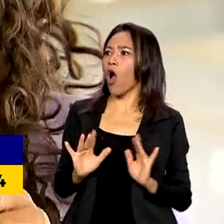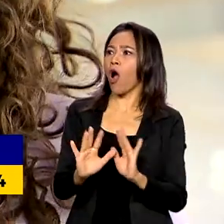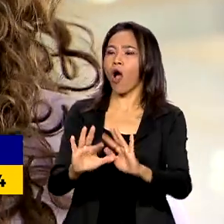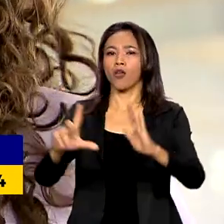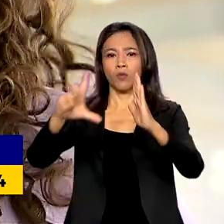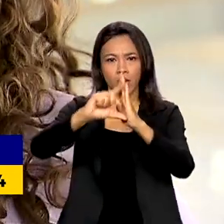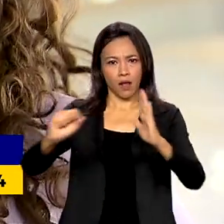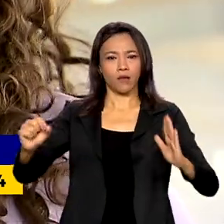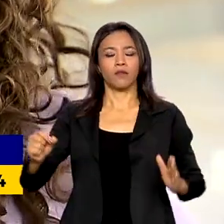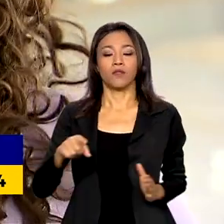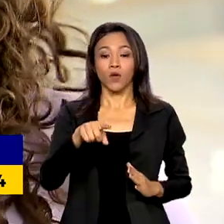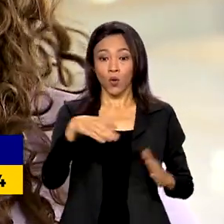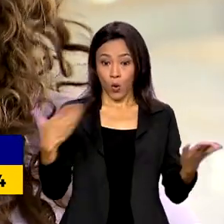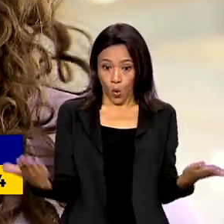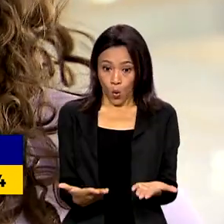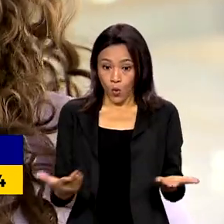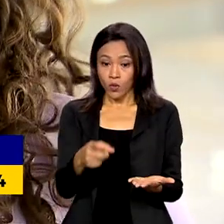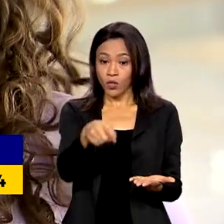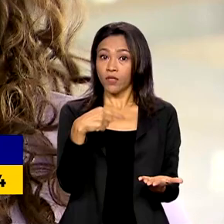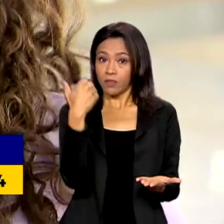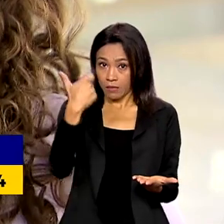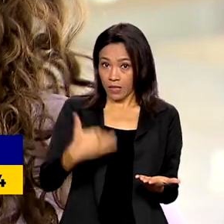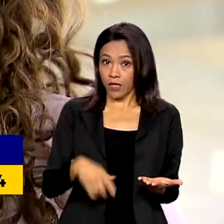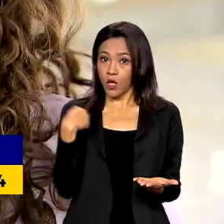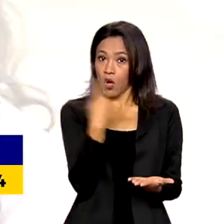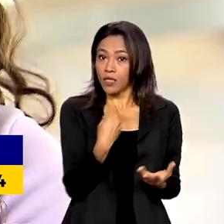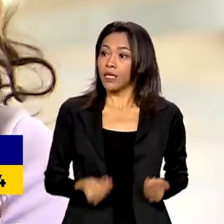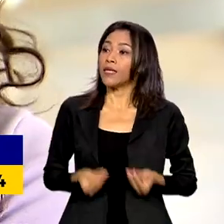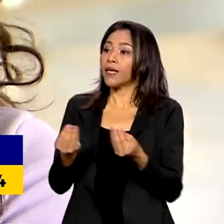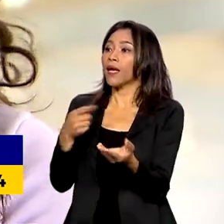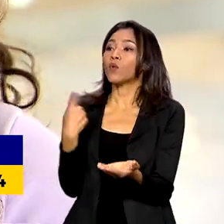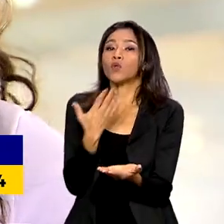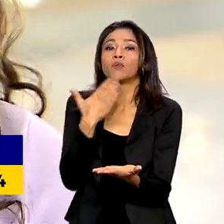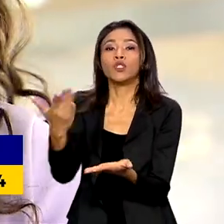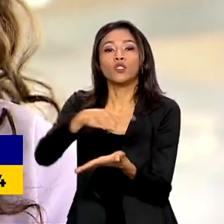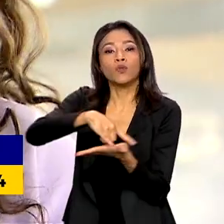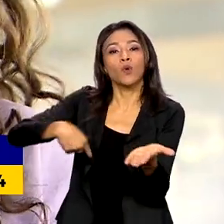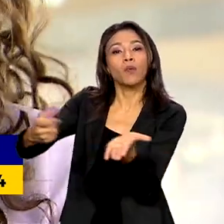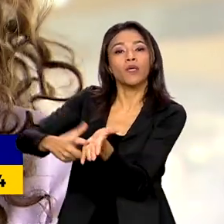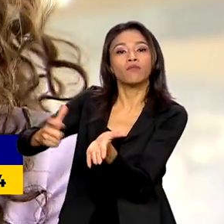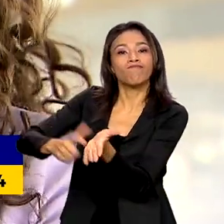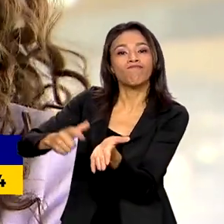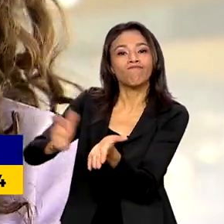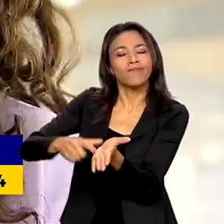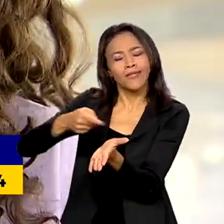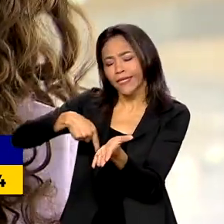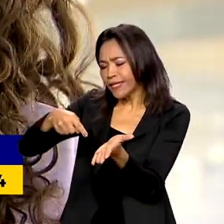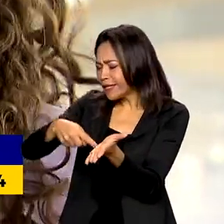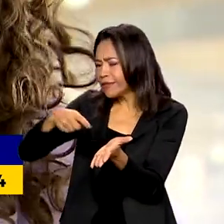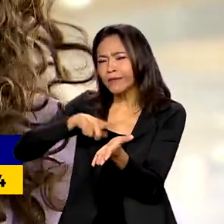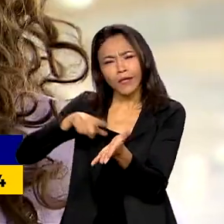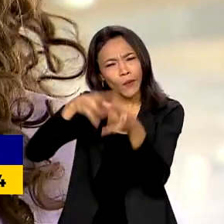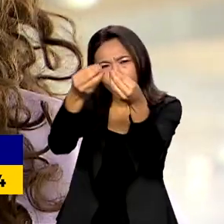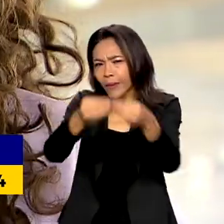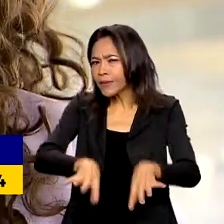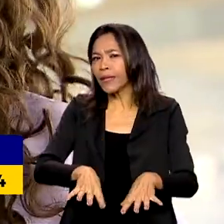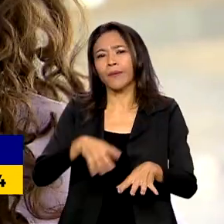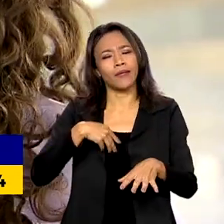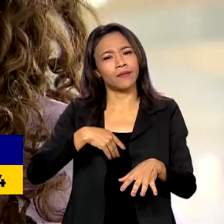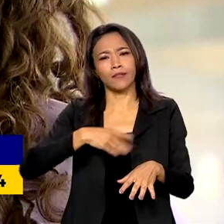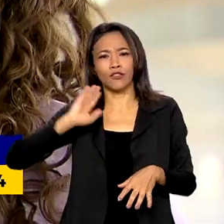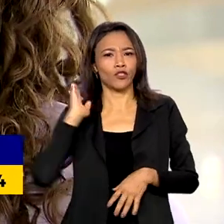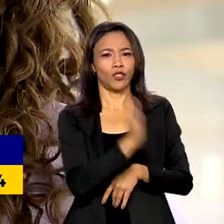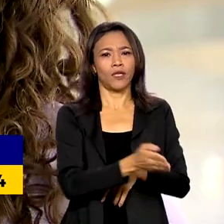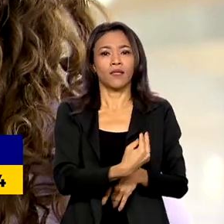veio entregar aqui ao Executivo a nossa pauta, que impacta de forma direta na vida da agricultora